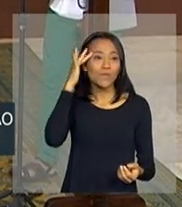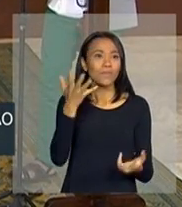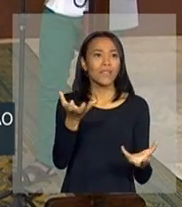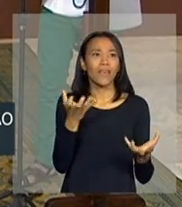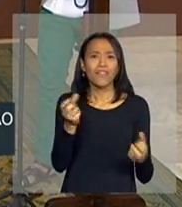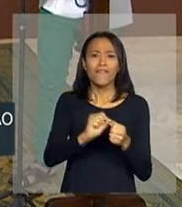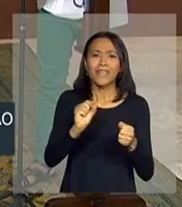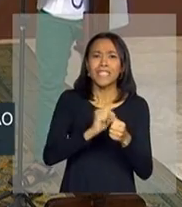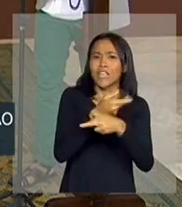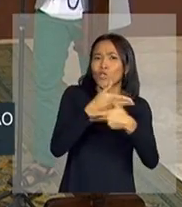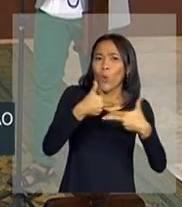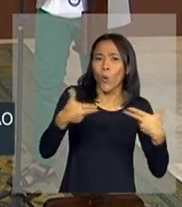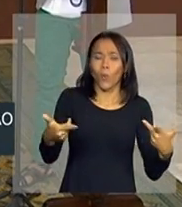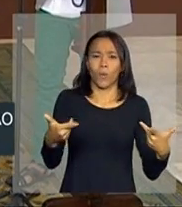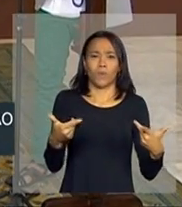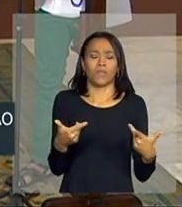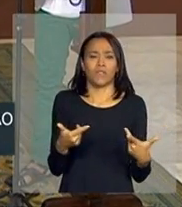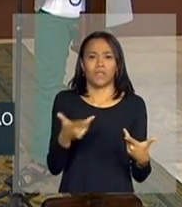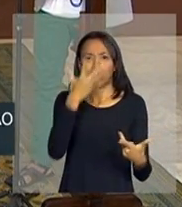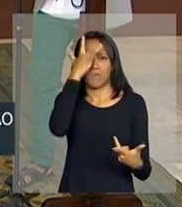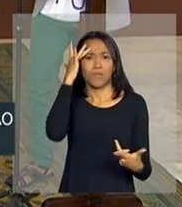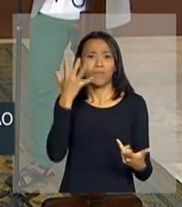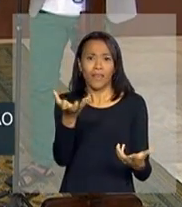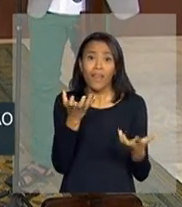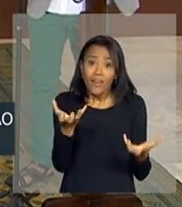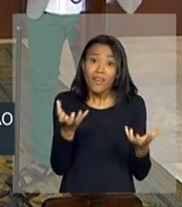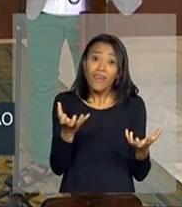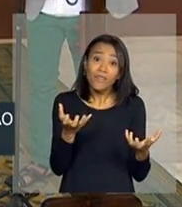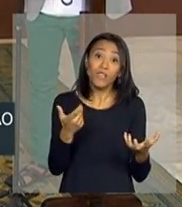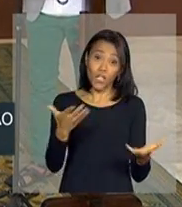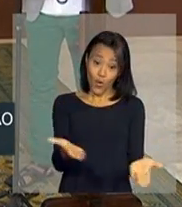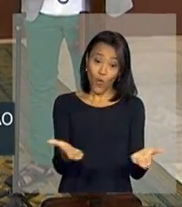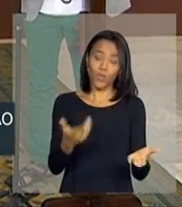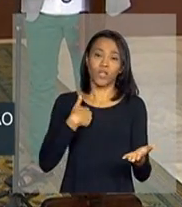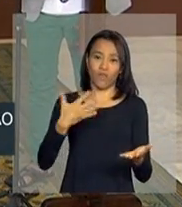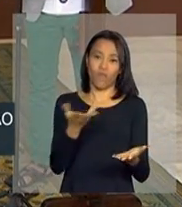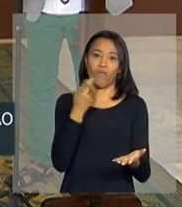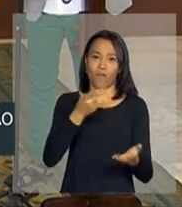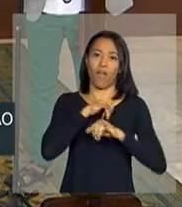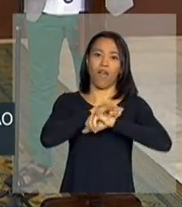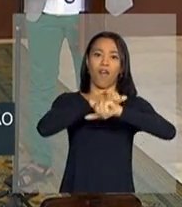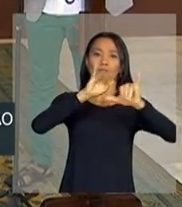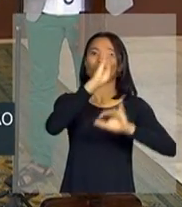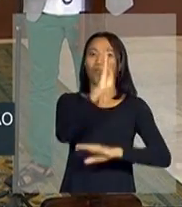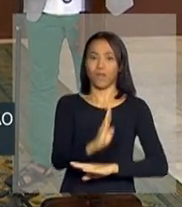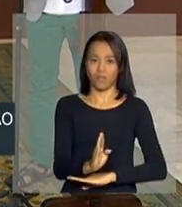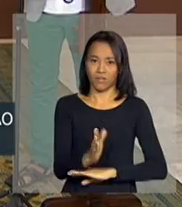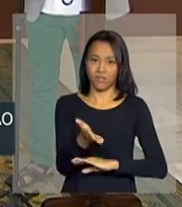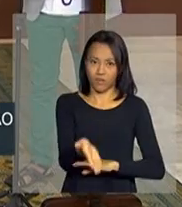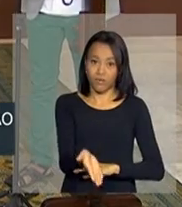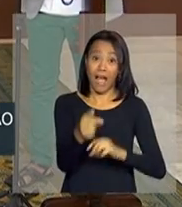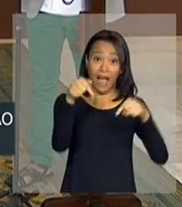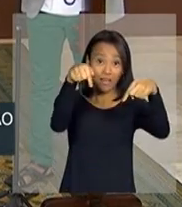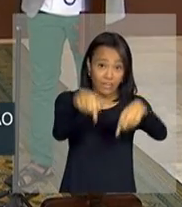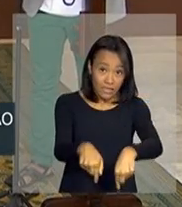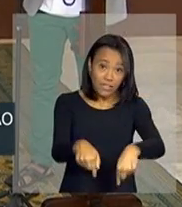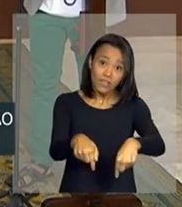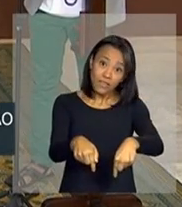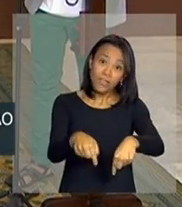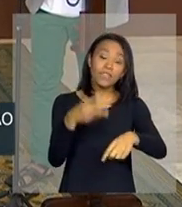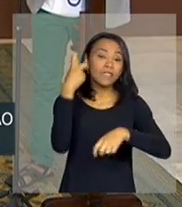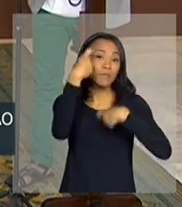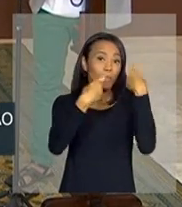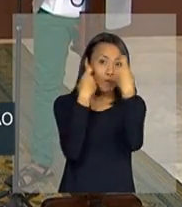fazer as coisas, tão querendo fazer acontecer. E essa é a minha mensagem que eu tenho para o Brasil. Aqui se